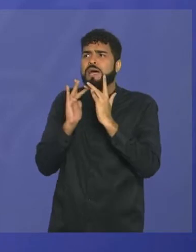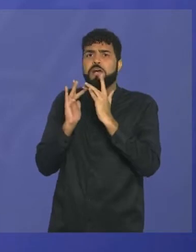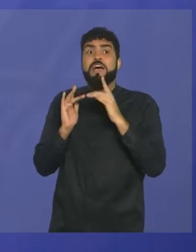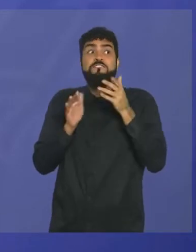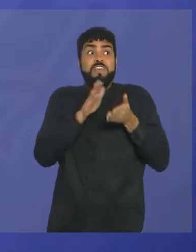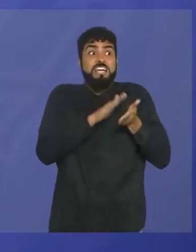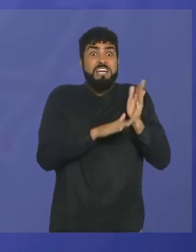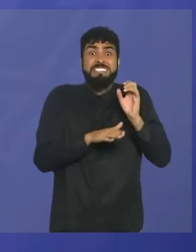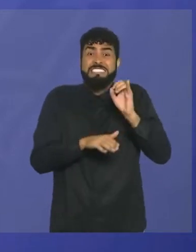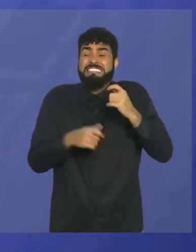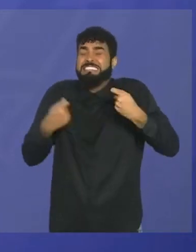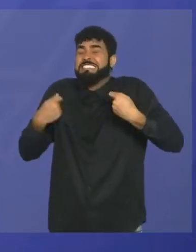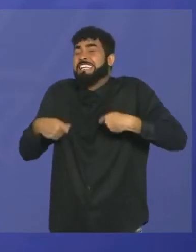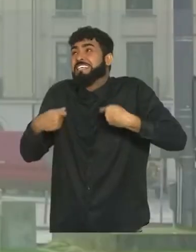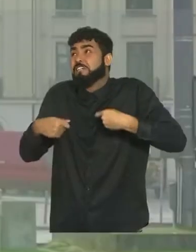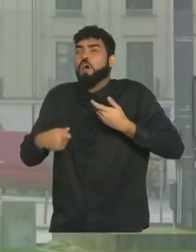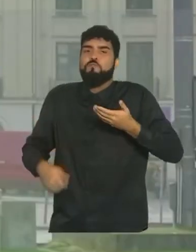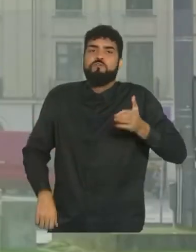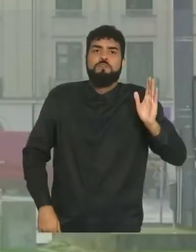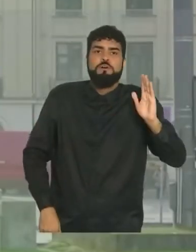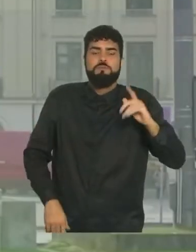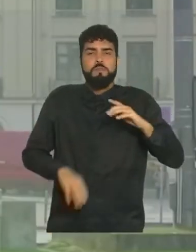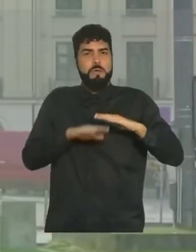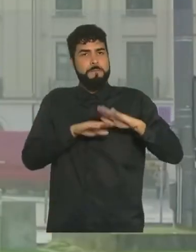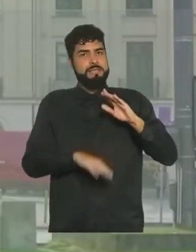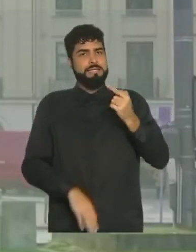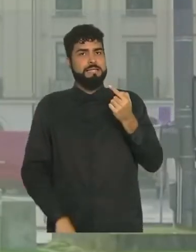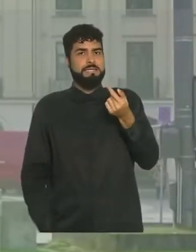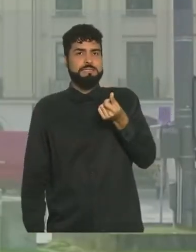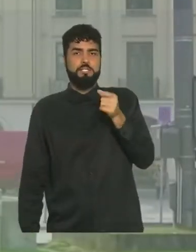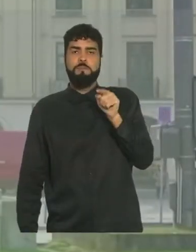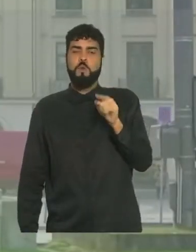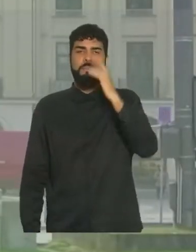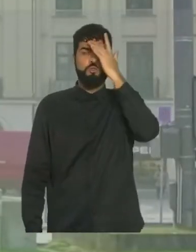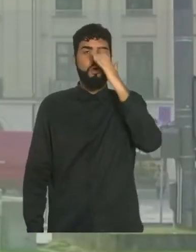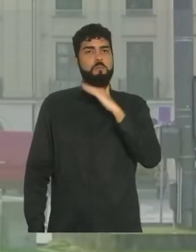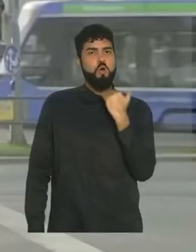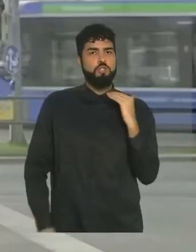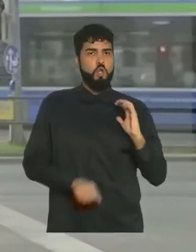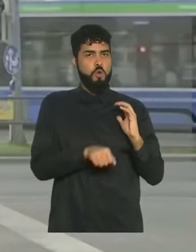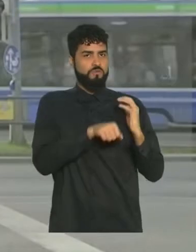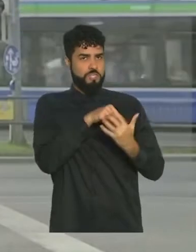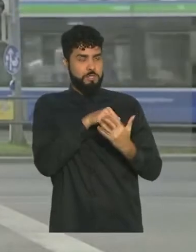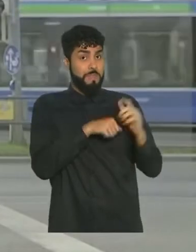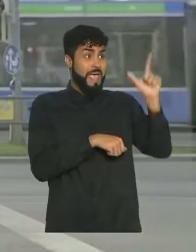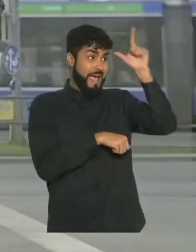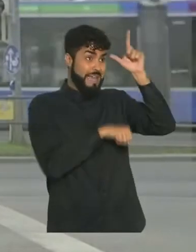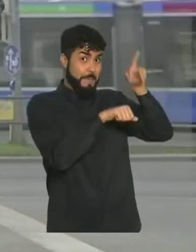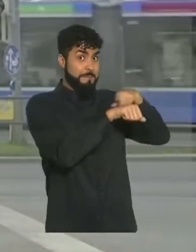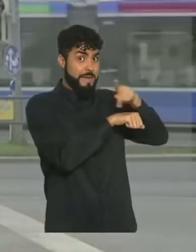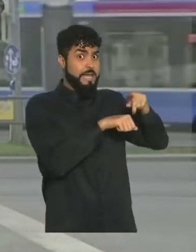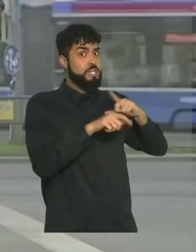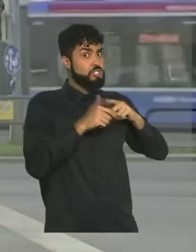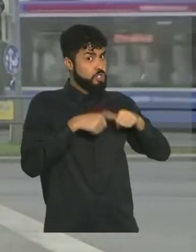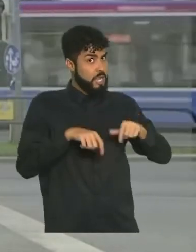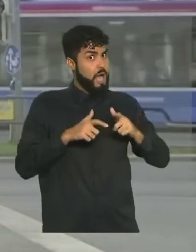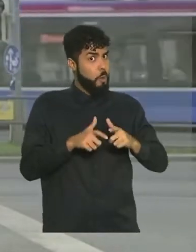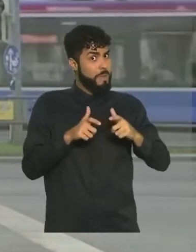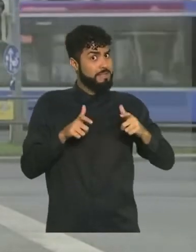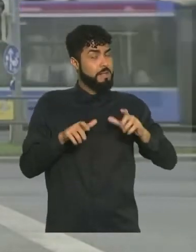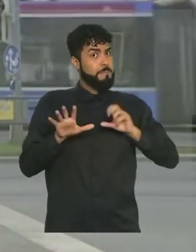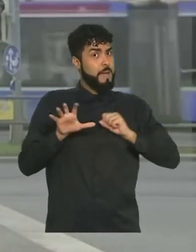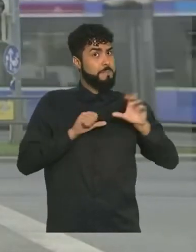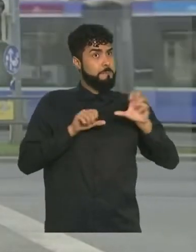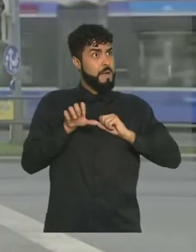for absolutamente necessário. Com mais de 76 mil mortos pela Covid-19, a Alemanha vive um aumento significativo nos casos